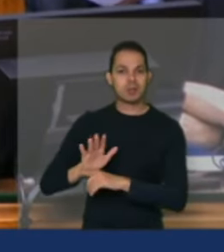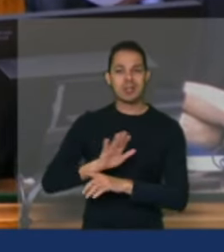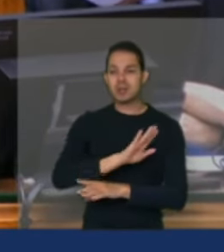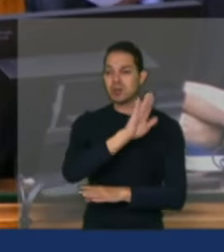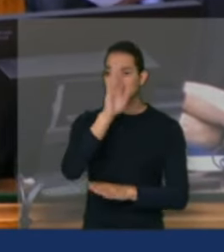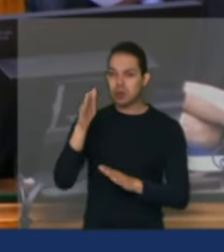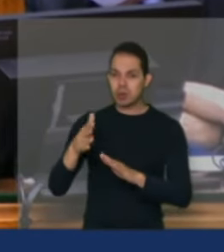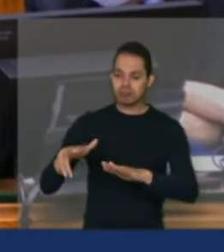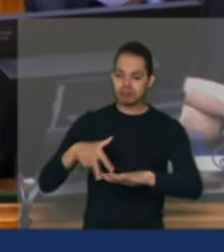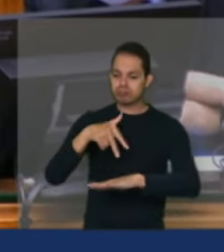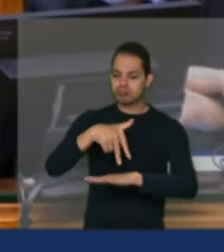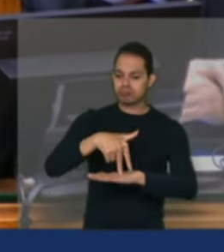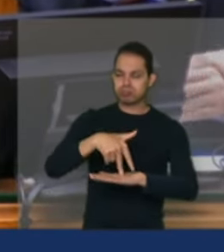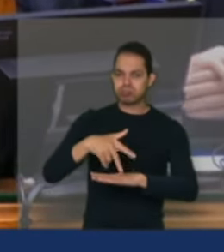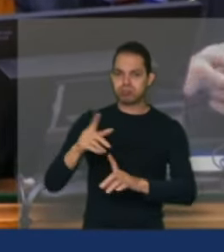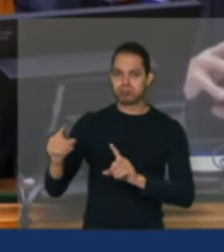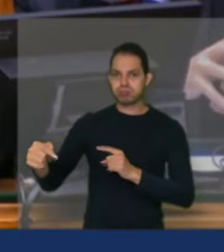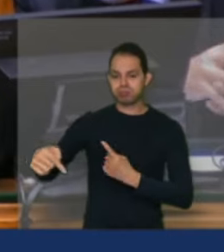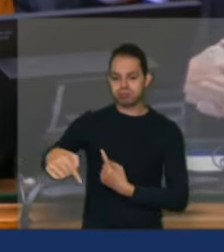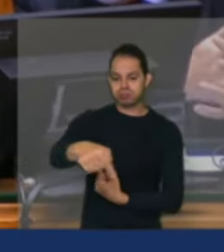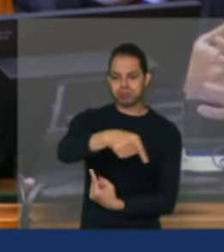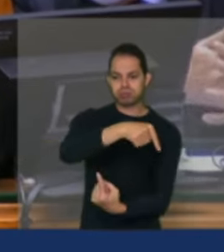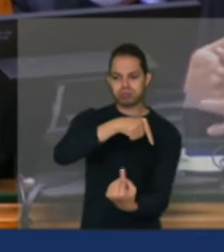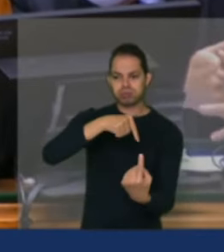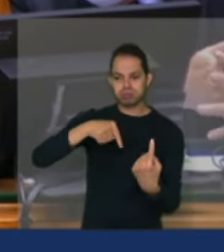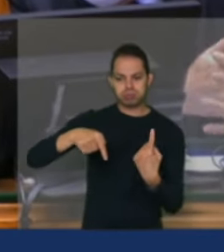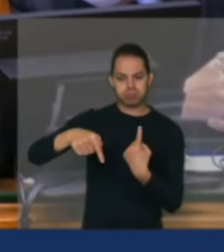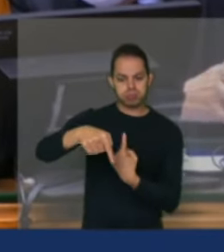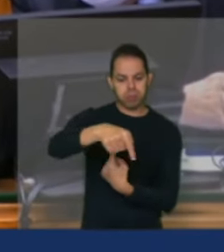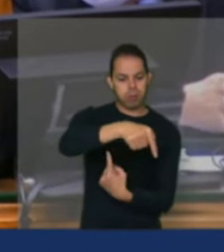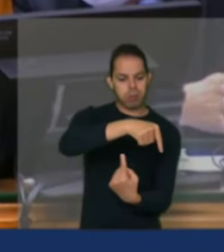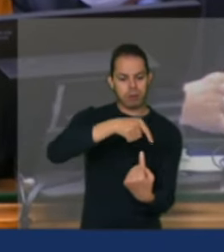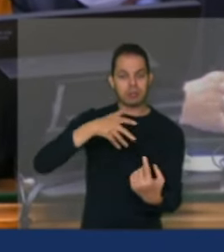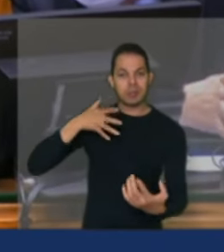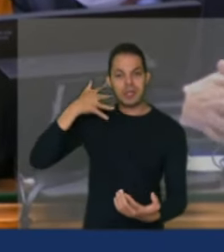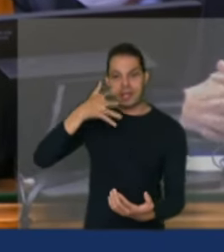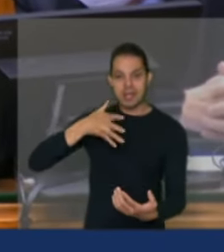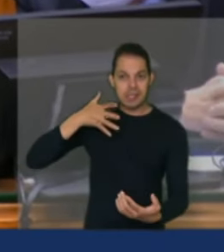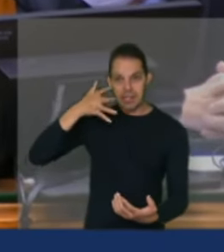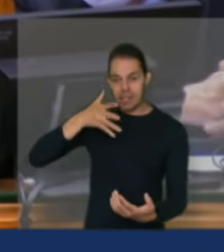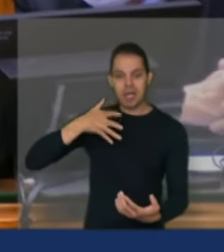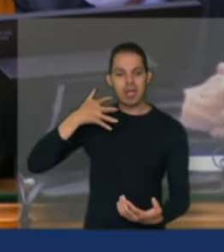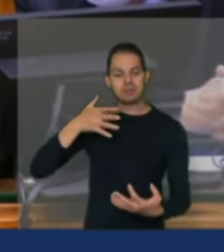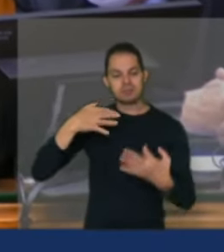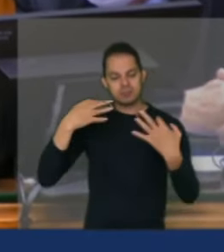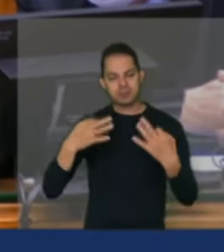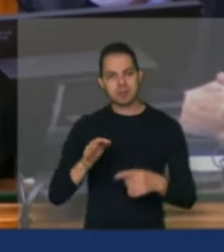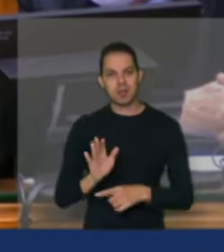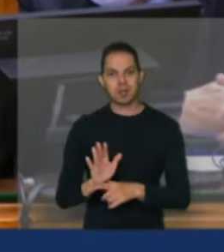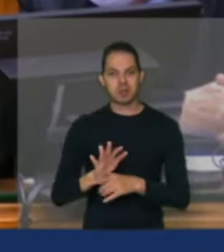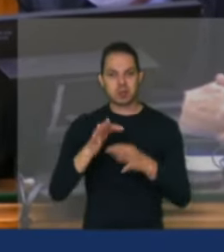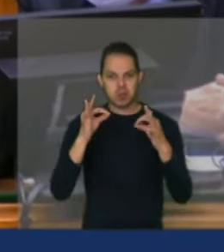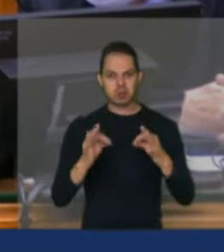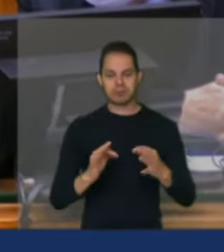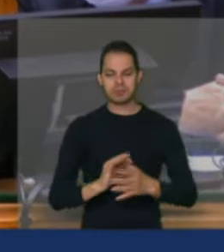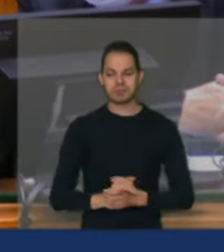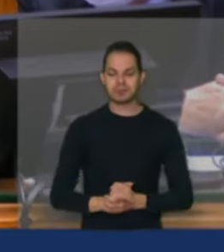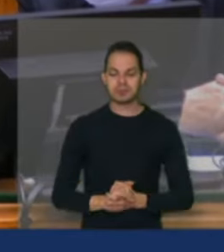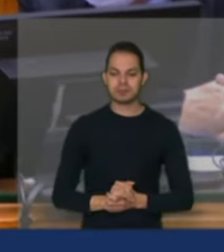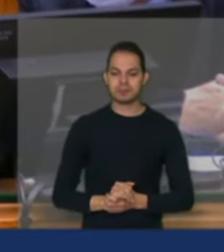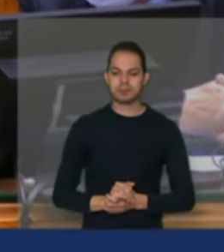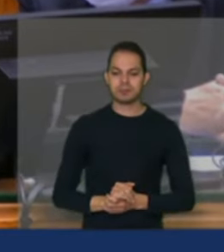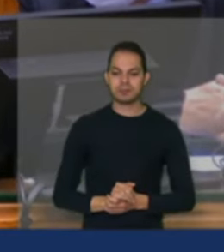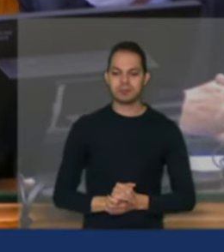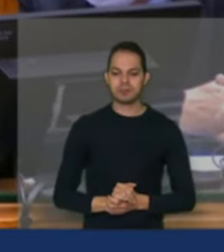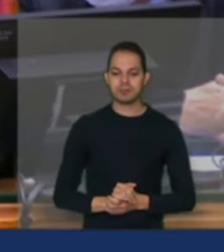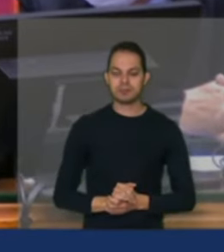por aqui nesse momento dessa sessão tão especial para a agricultura familiar evidentemente que contribuíram quero que antes